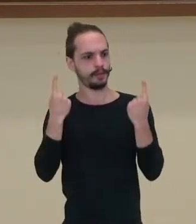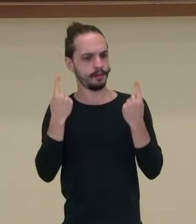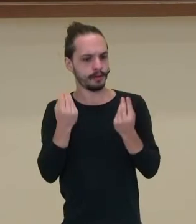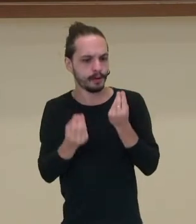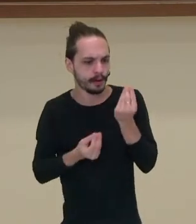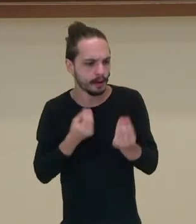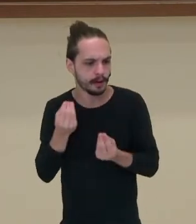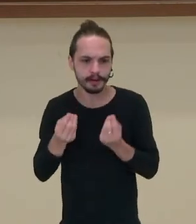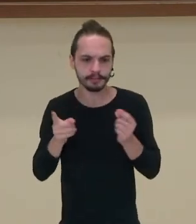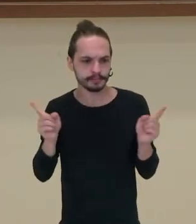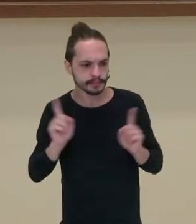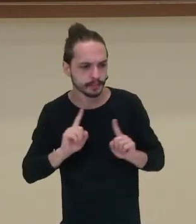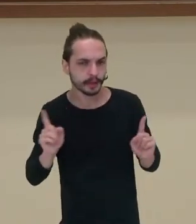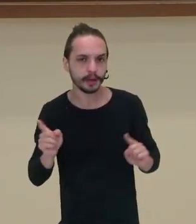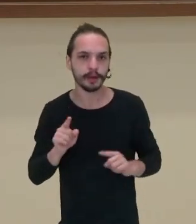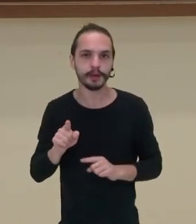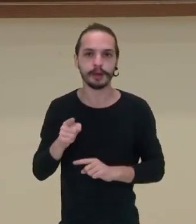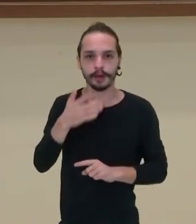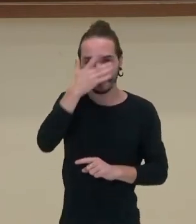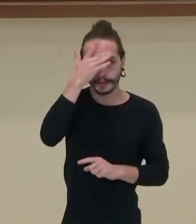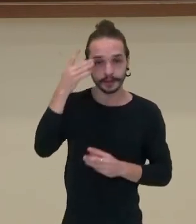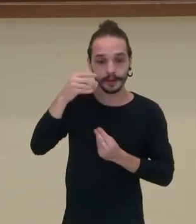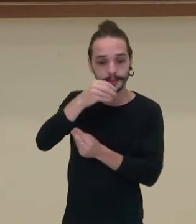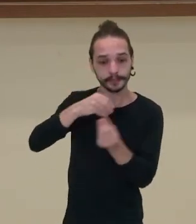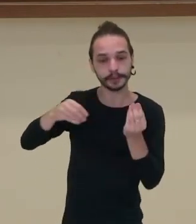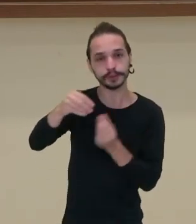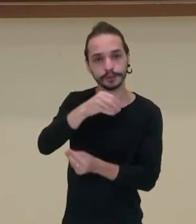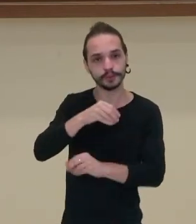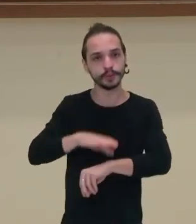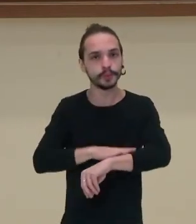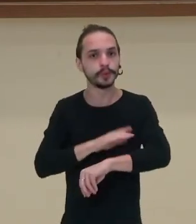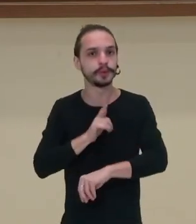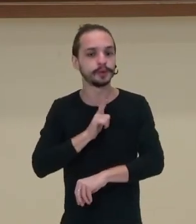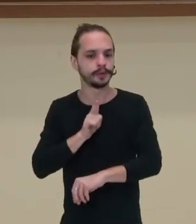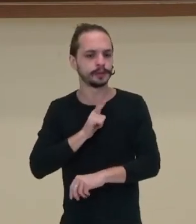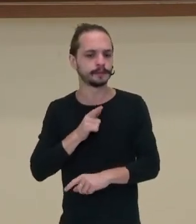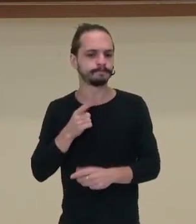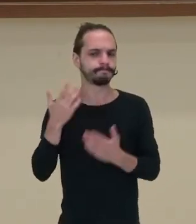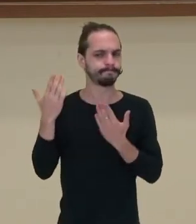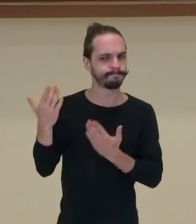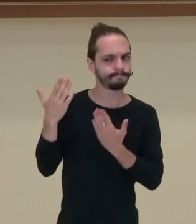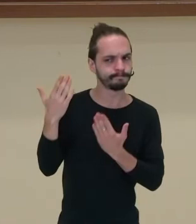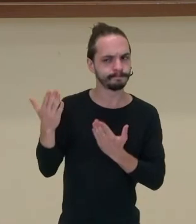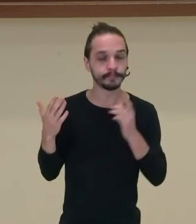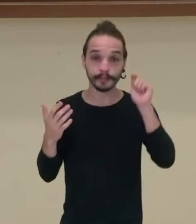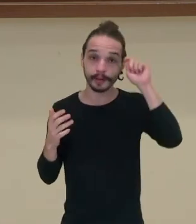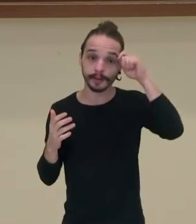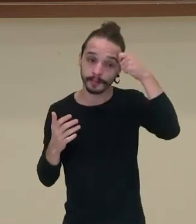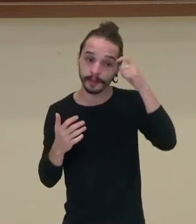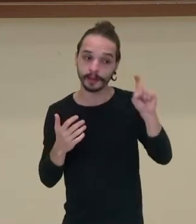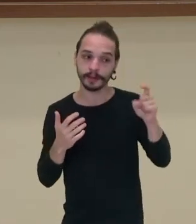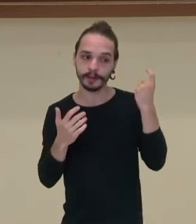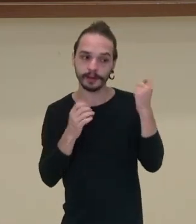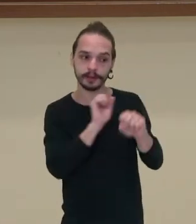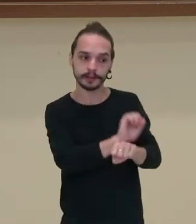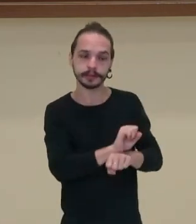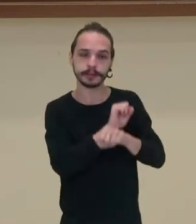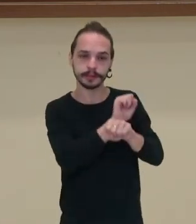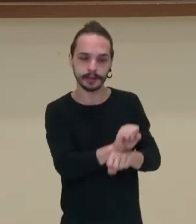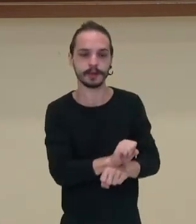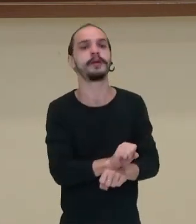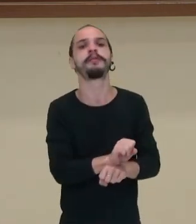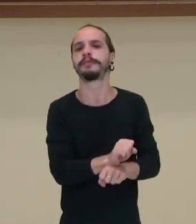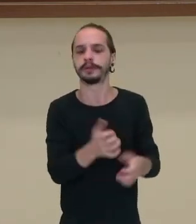os mestiços haviam uma desconfiança e os pretos ex-escravizados, libertos, não